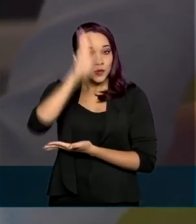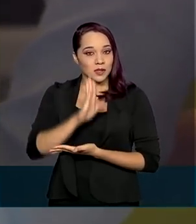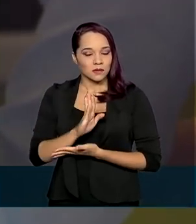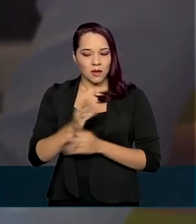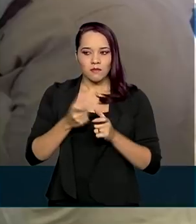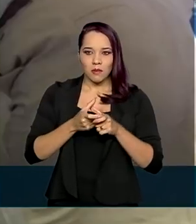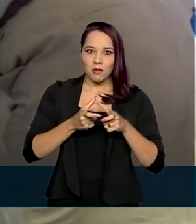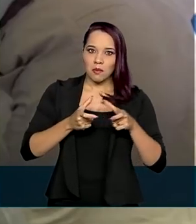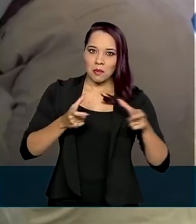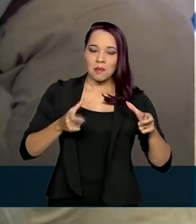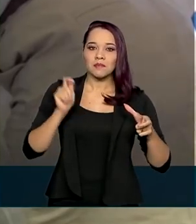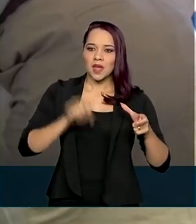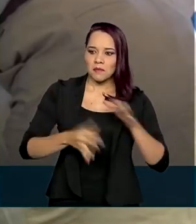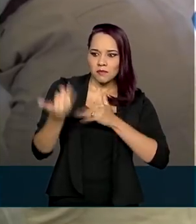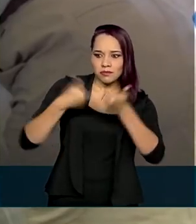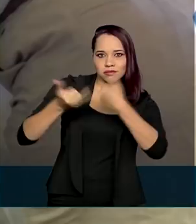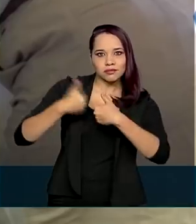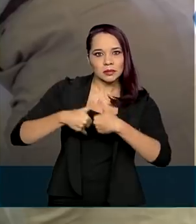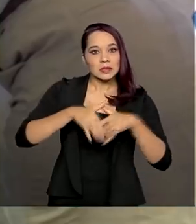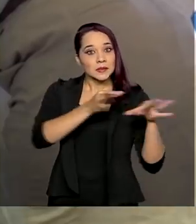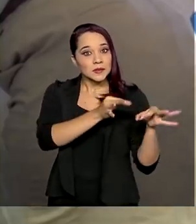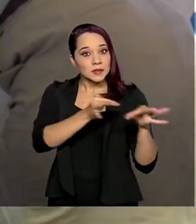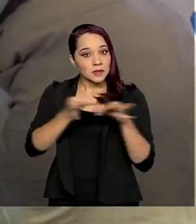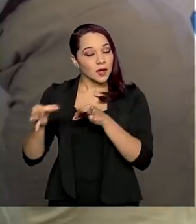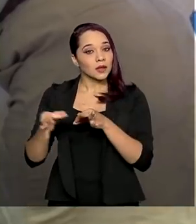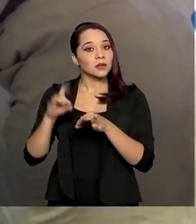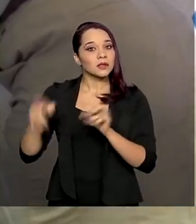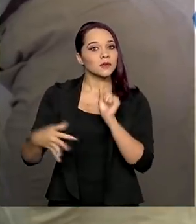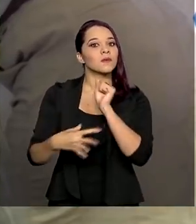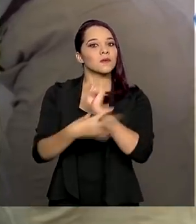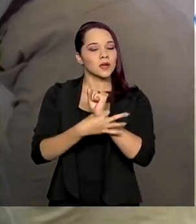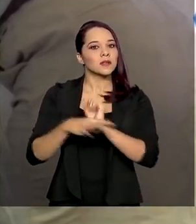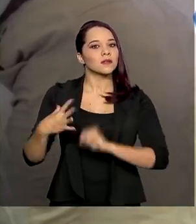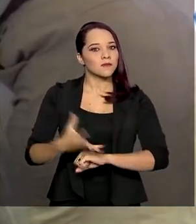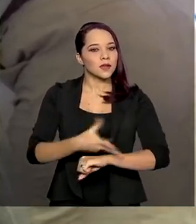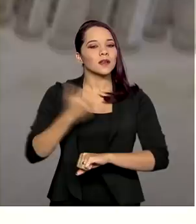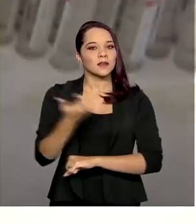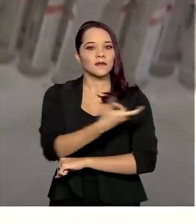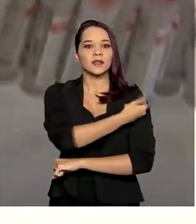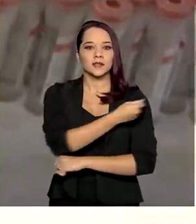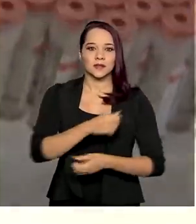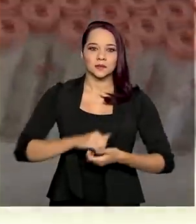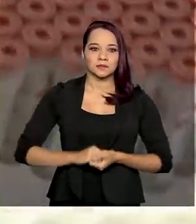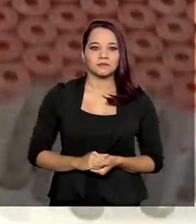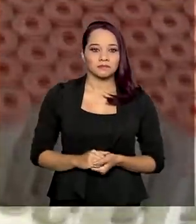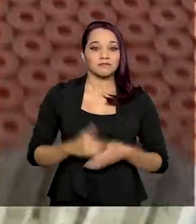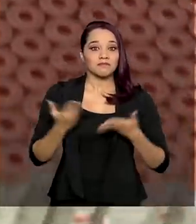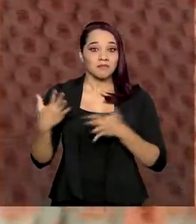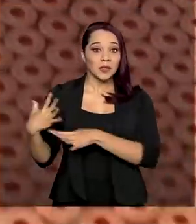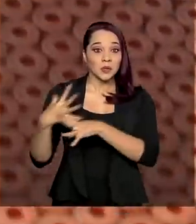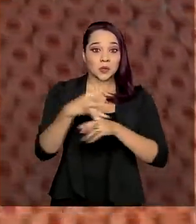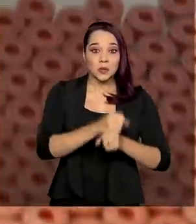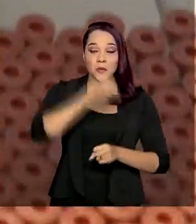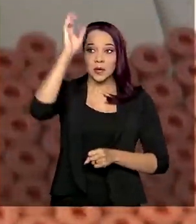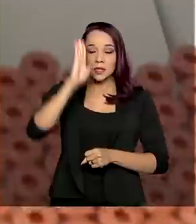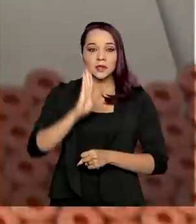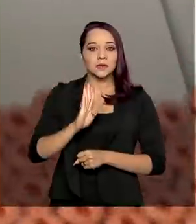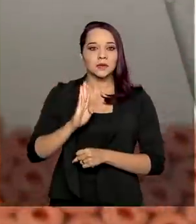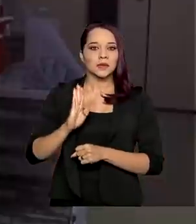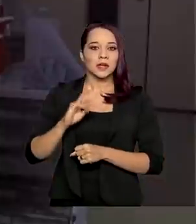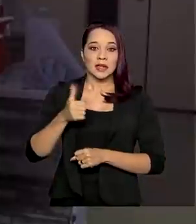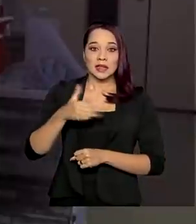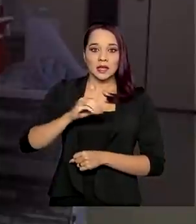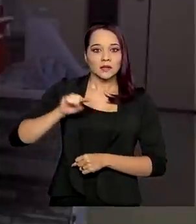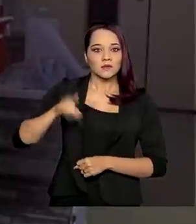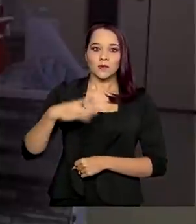esse aumento vai permitir dados mais precisos sobre a segurança e eficácia da vacina. Assim, ao todo, o país terá 10 mil